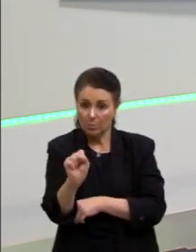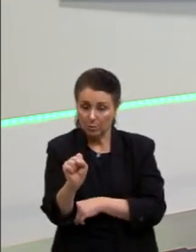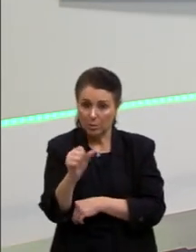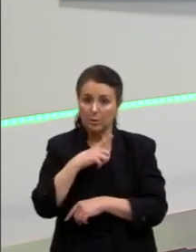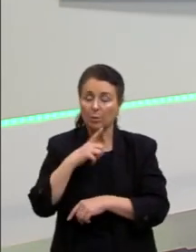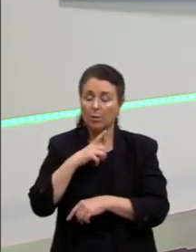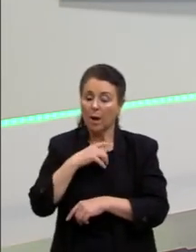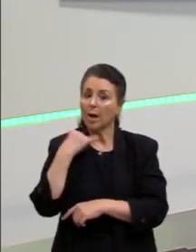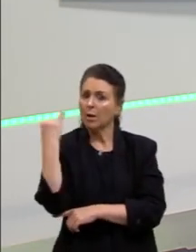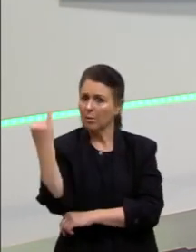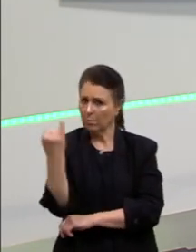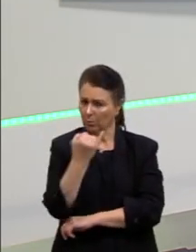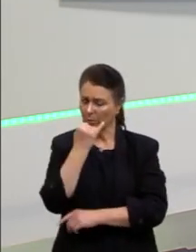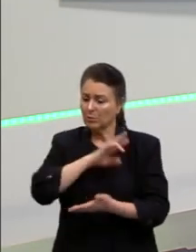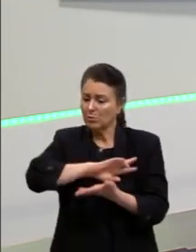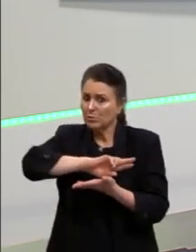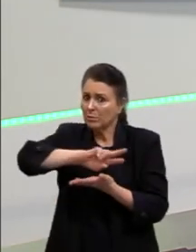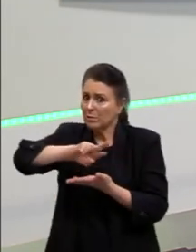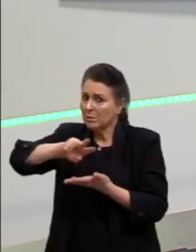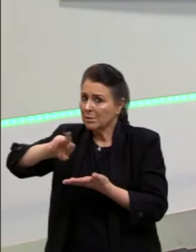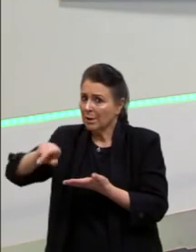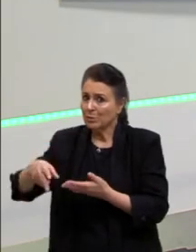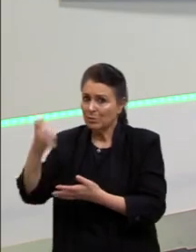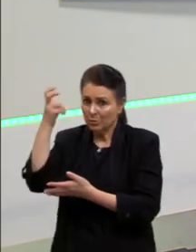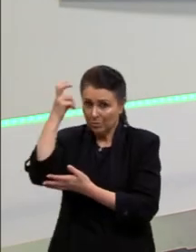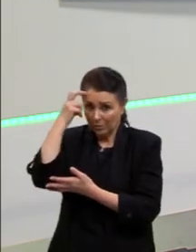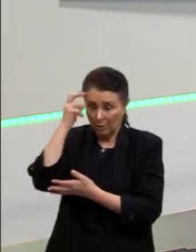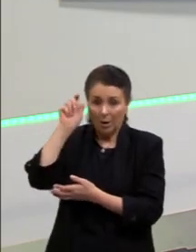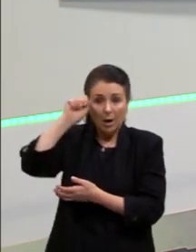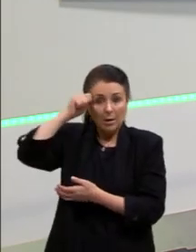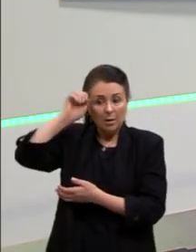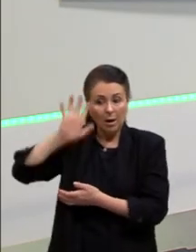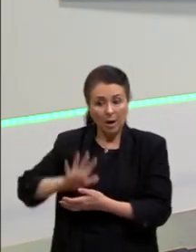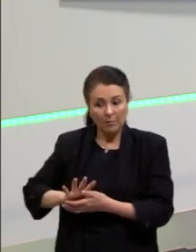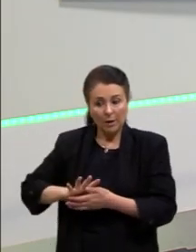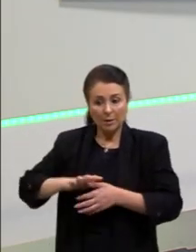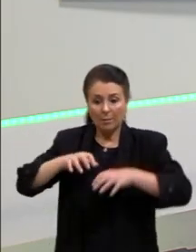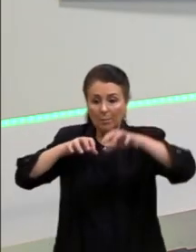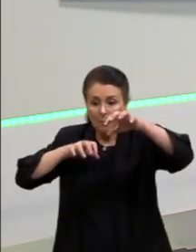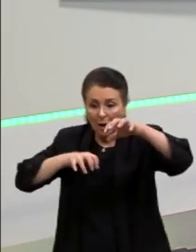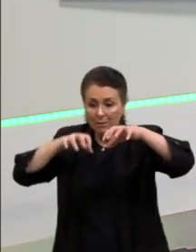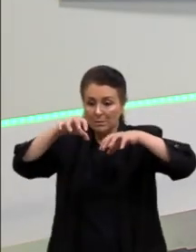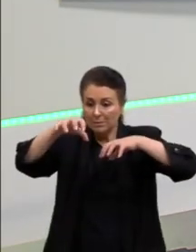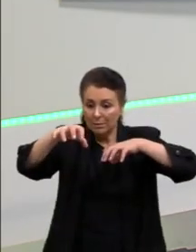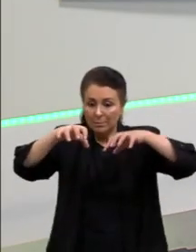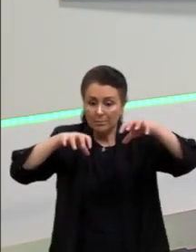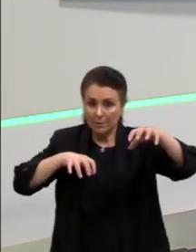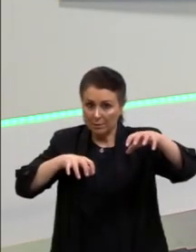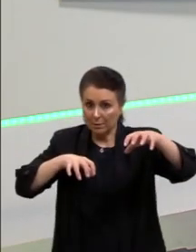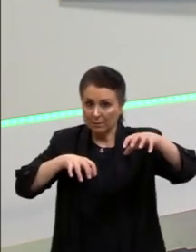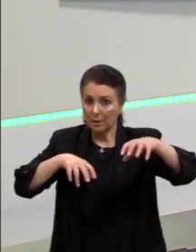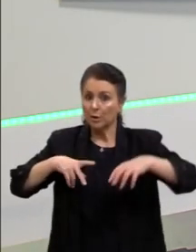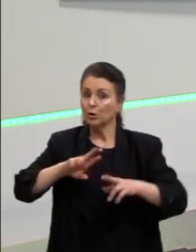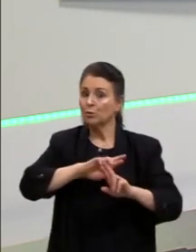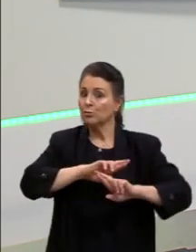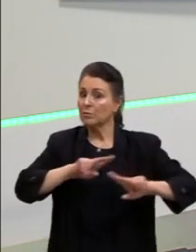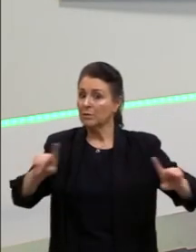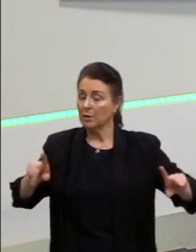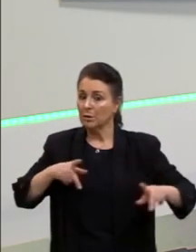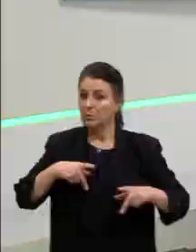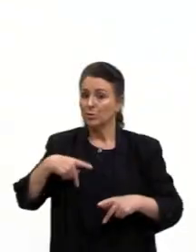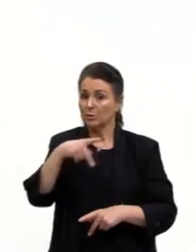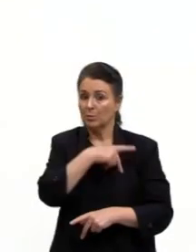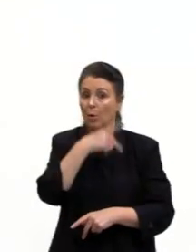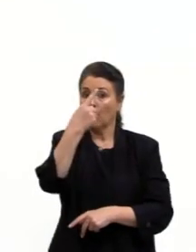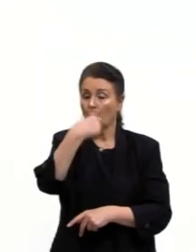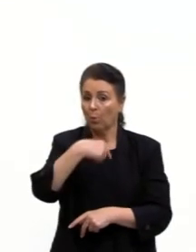diversidade que na África por vezes ela ficava mais separada em diferentes povos. Outra religião de matriz